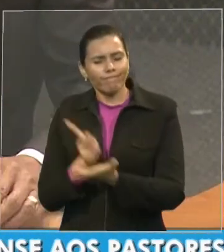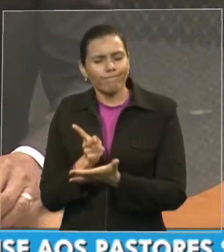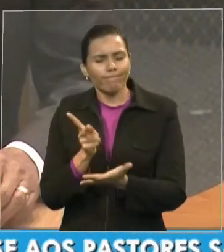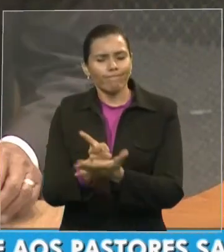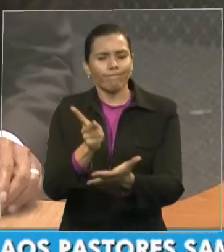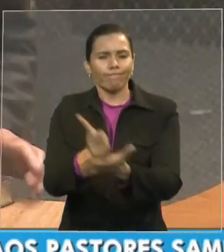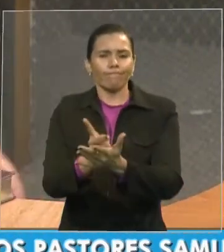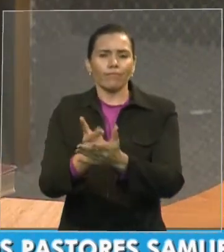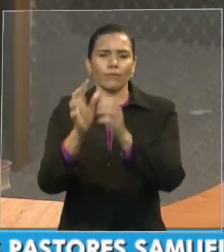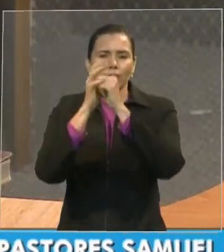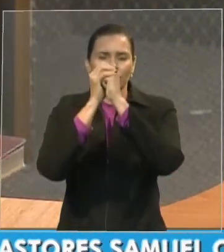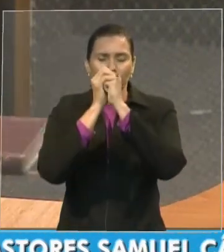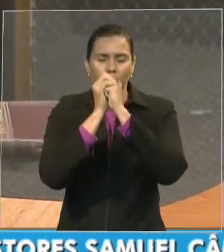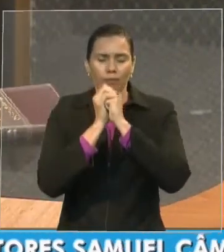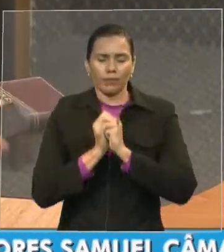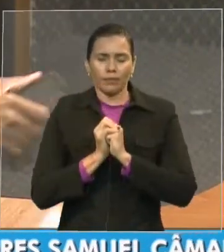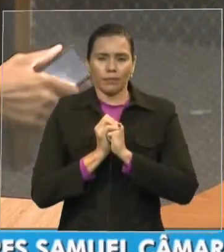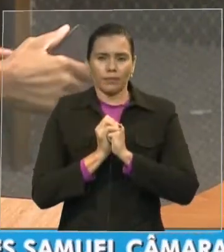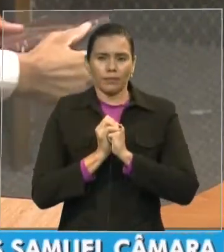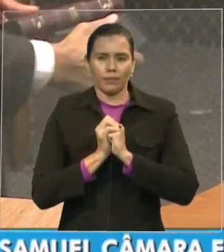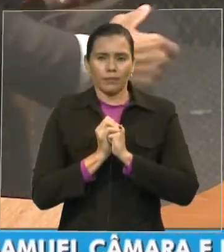amém muito obrigado